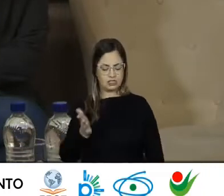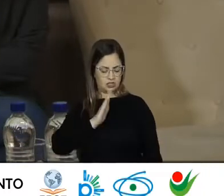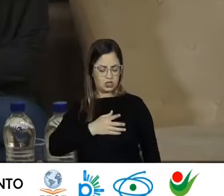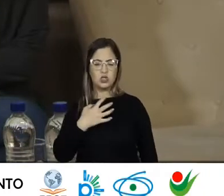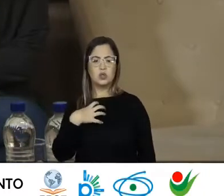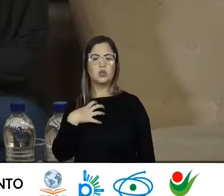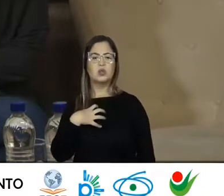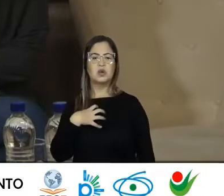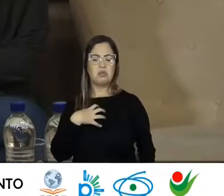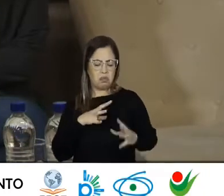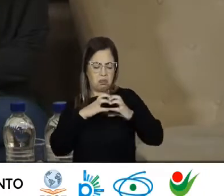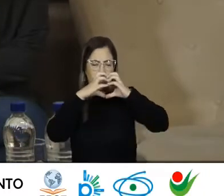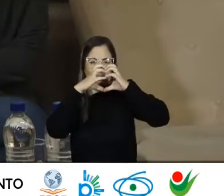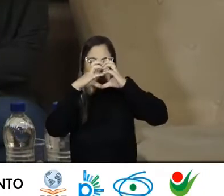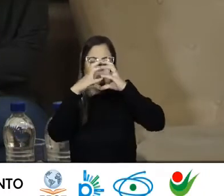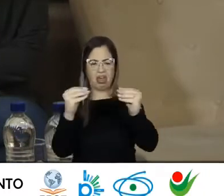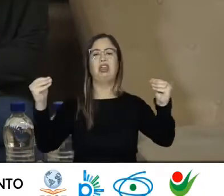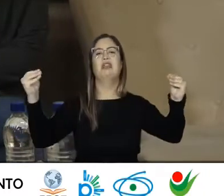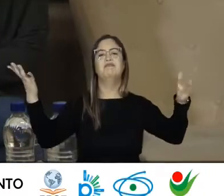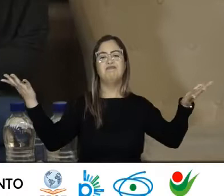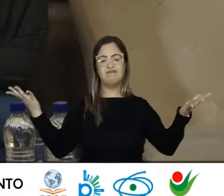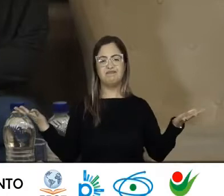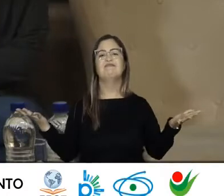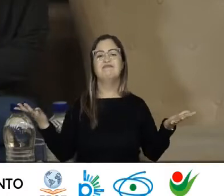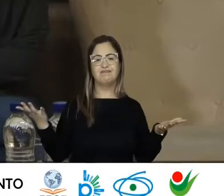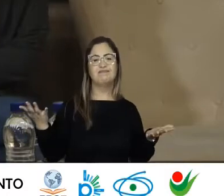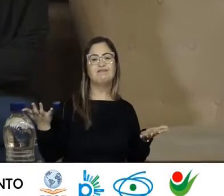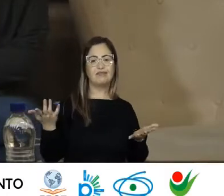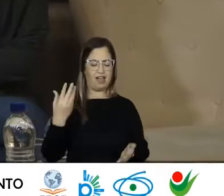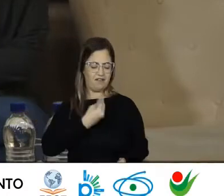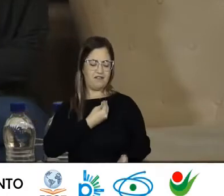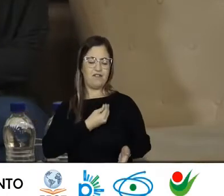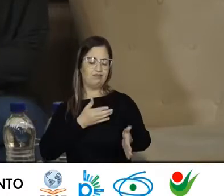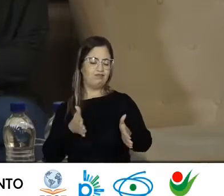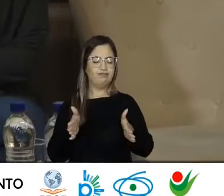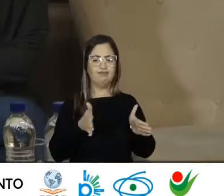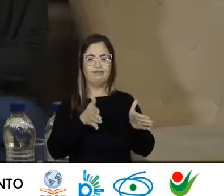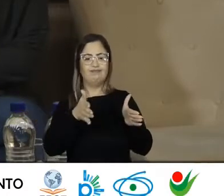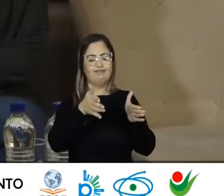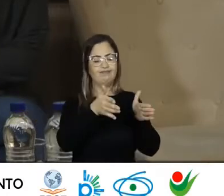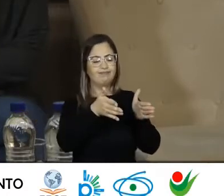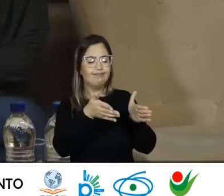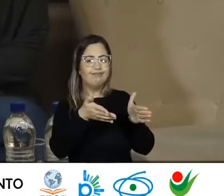Despedaçado Cruzando os trilhos Da velha estação